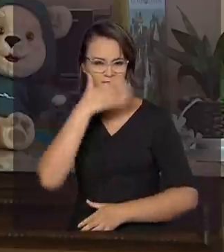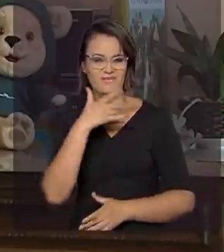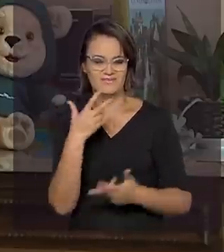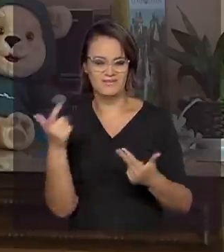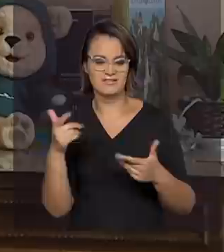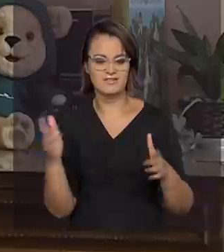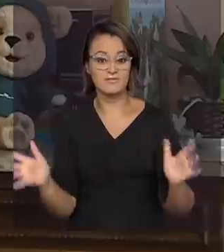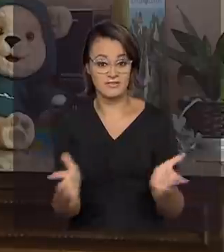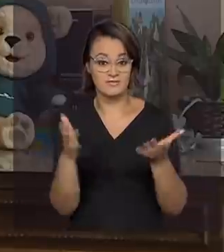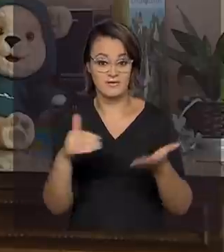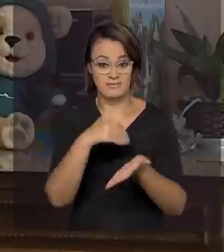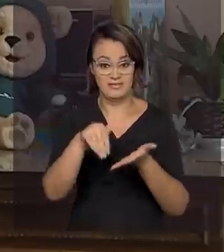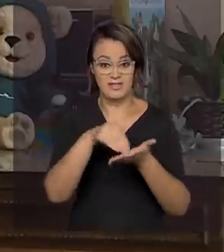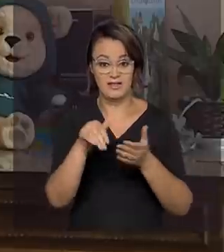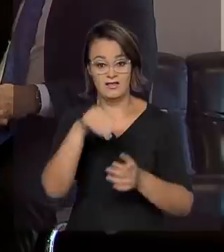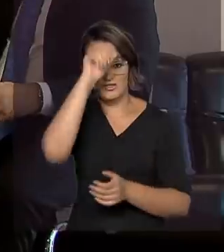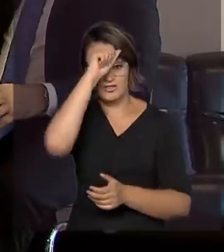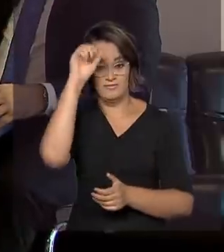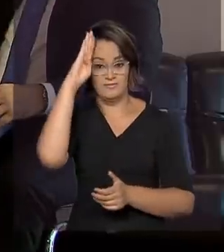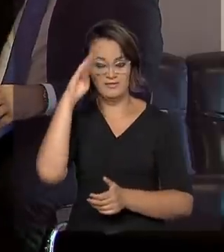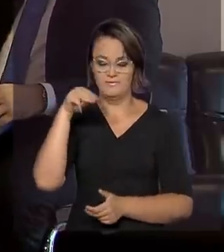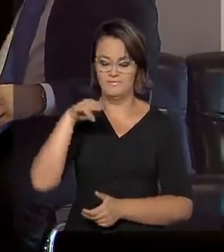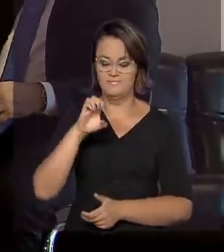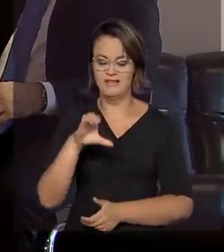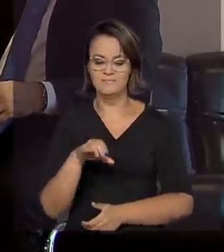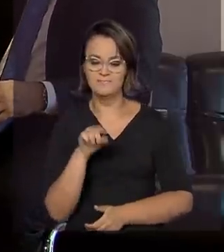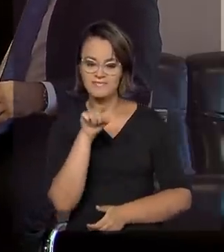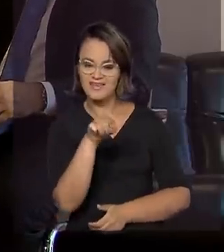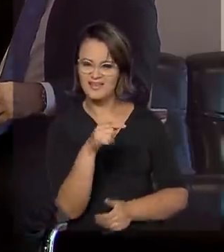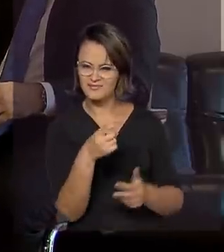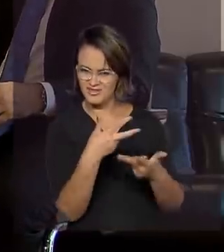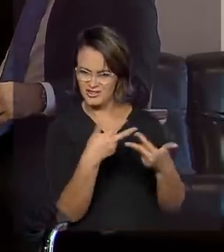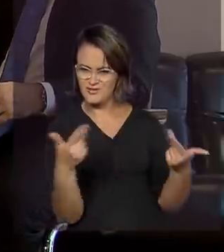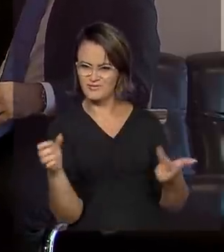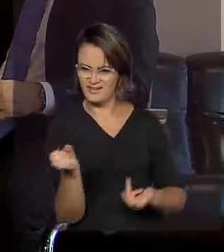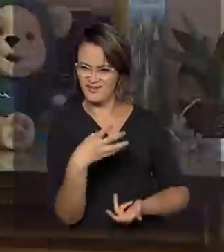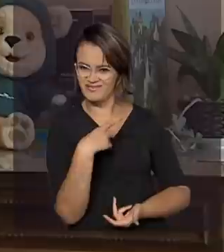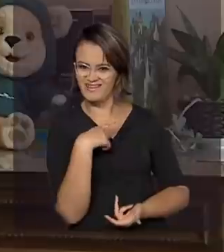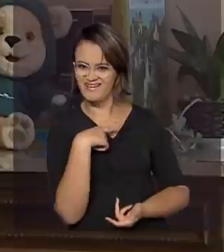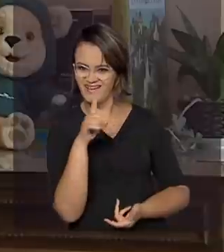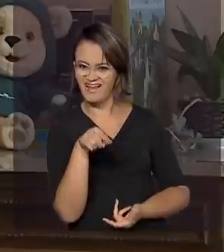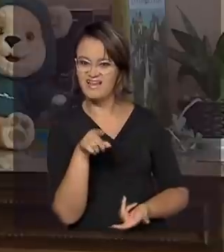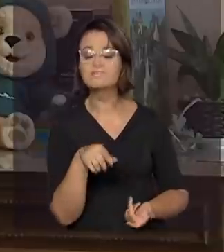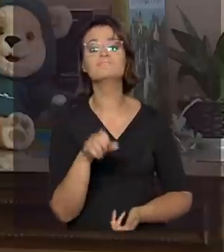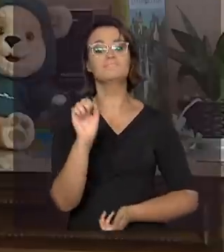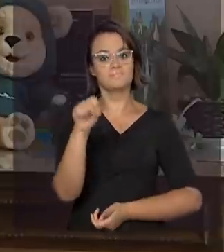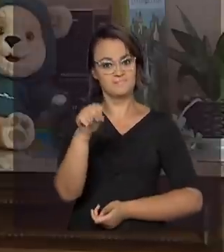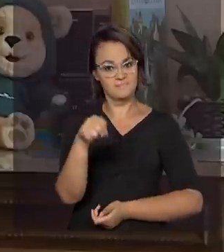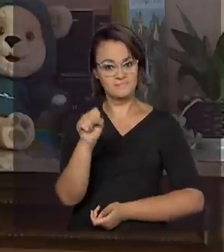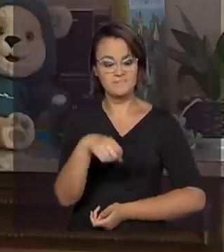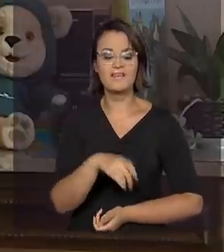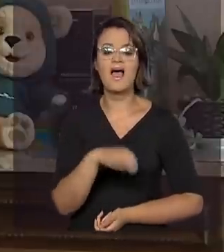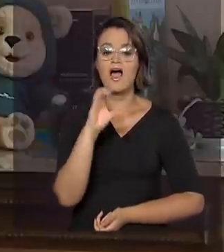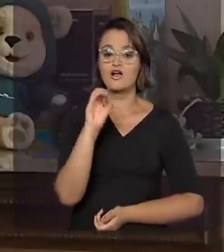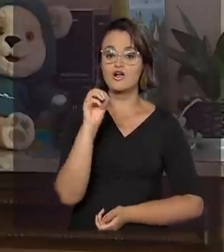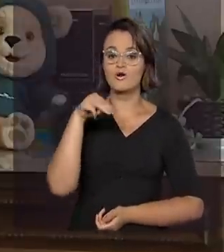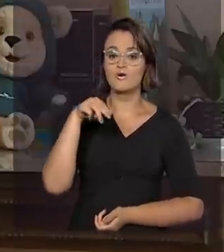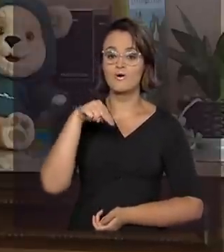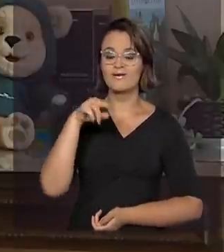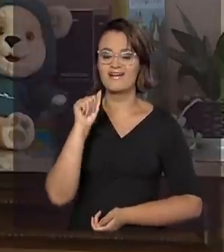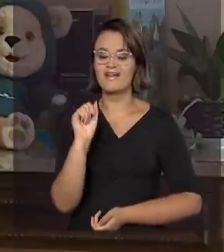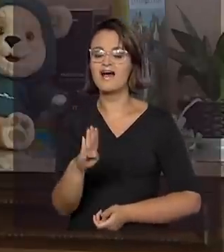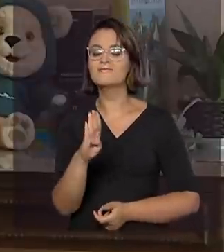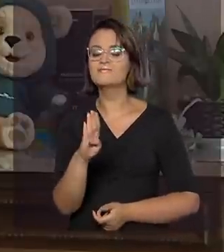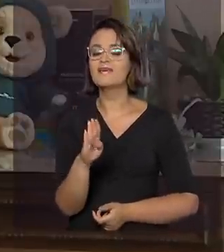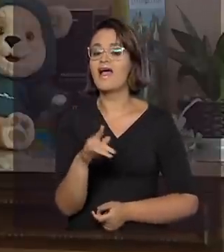promovida pela Secretaria de Alfabetização do MEC. E que vocês têm uma novidade em relação a isso, não é? Sim. Então, a CONAB é uma das ações